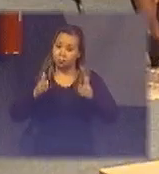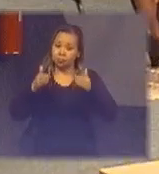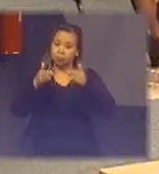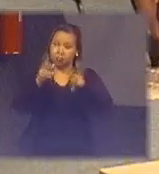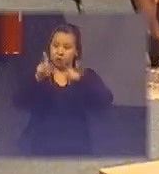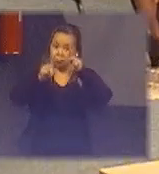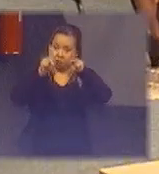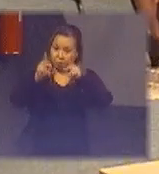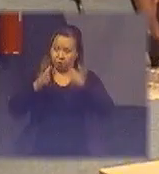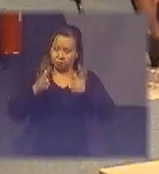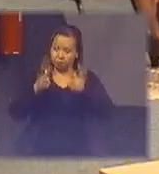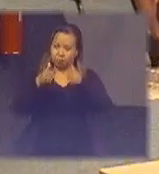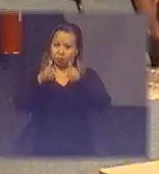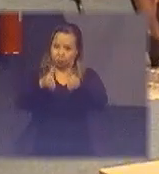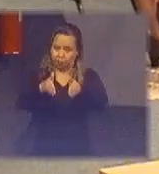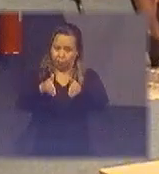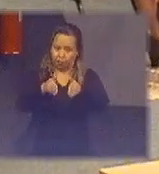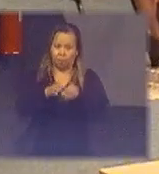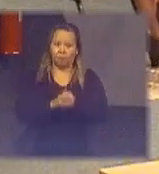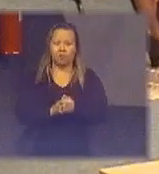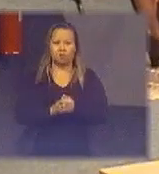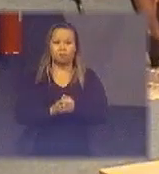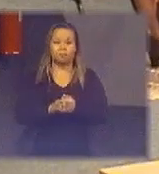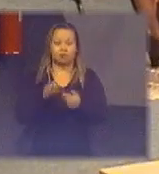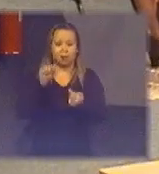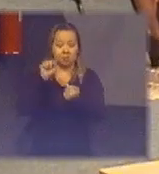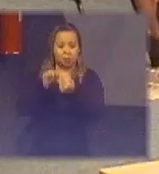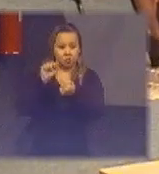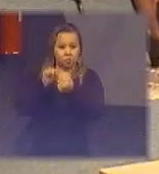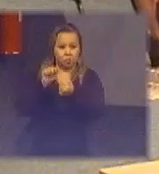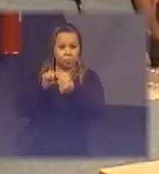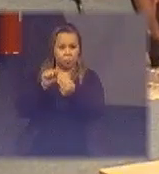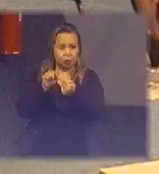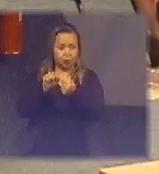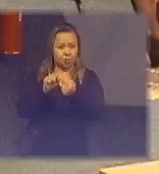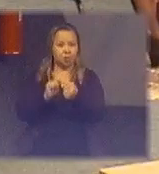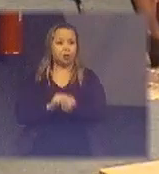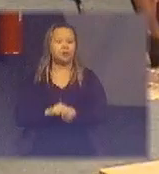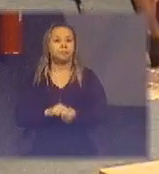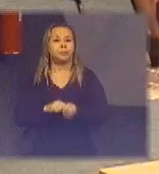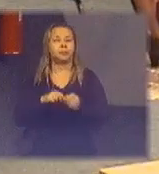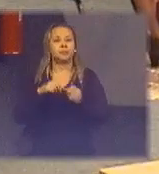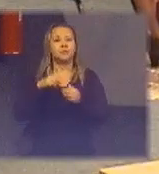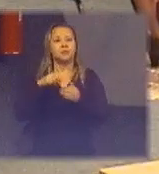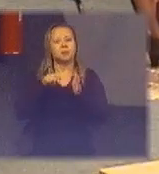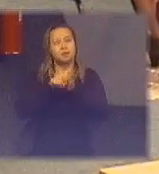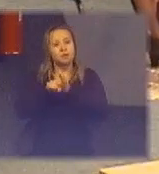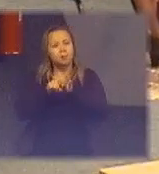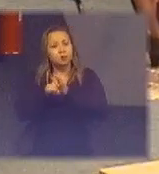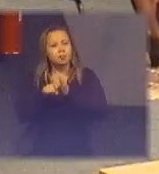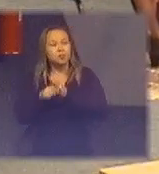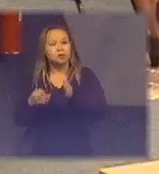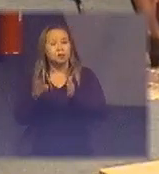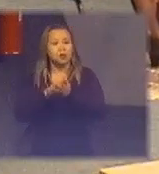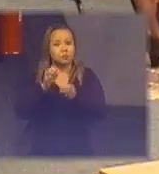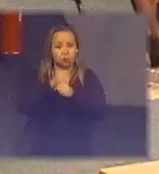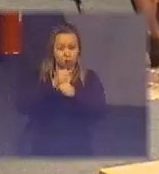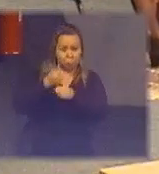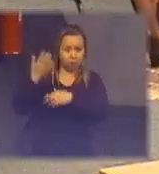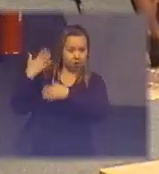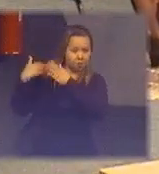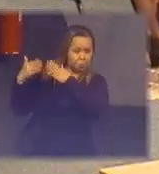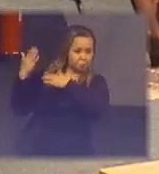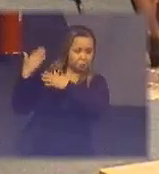capacitações direcionadas a gente tem ofertado pelo CETEM só não ofertamos recentemente em função das demandas de pesquisa mas até o ano passado a gente estava